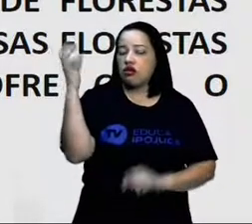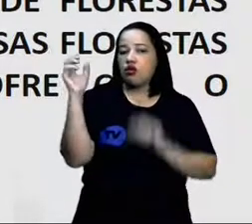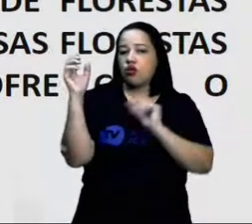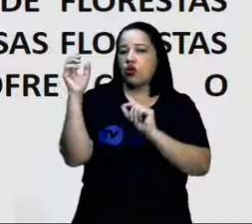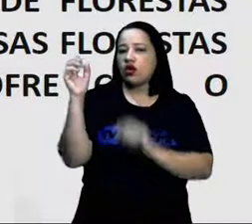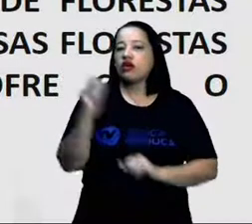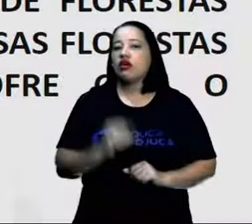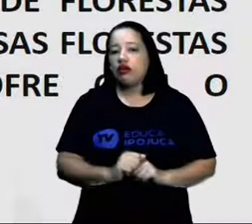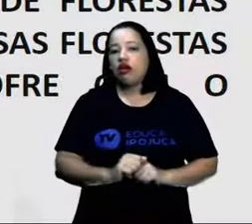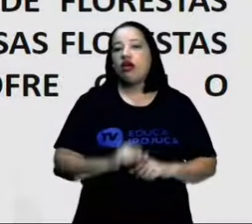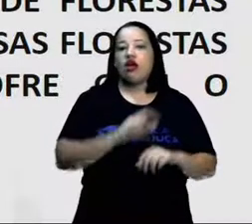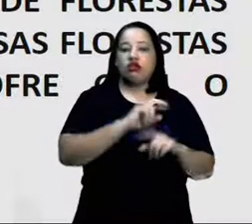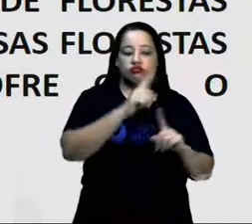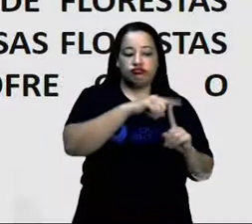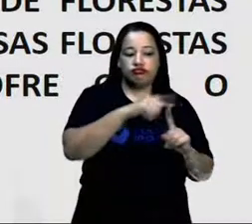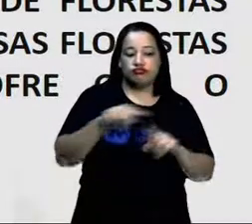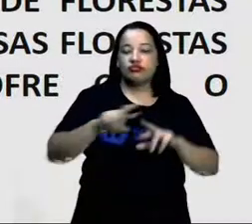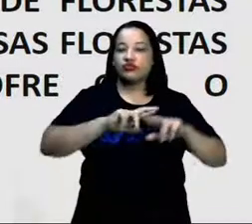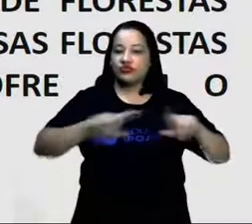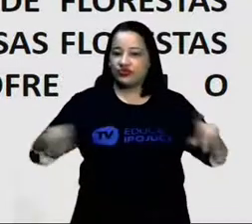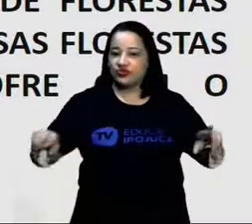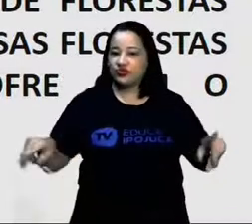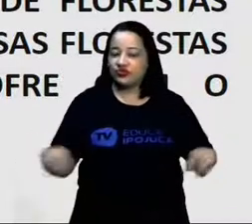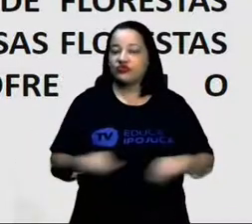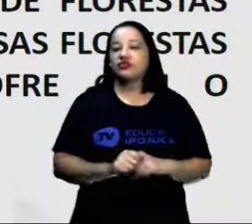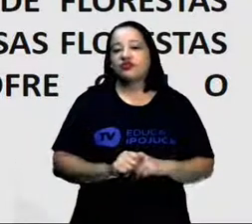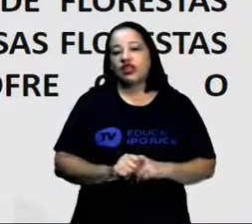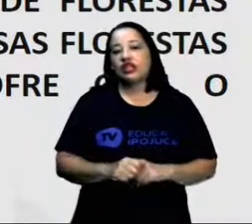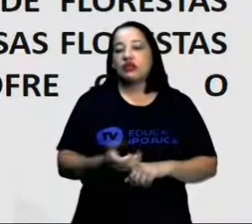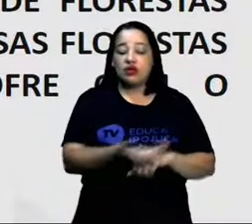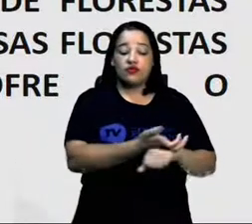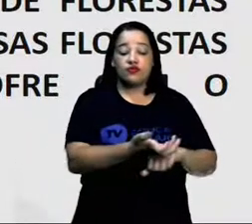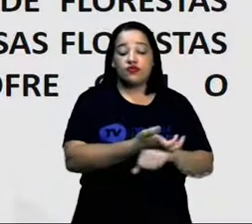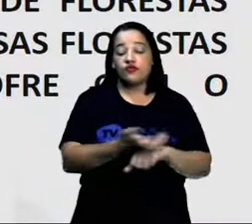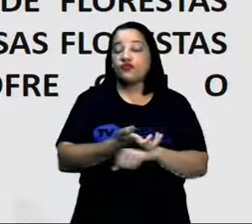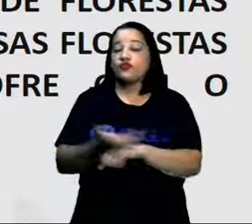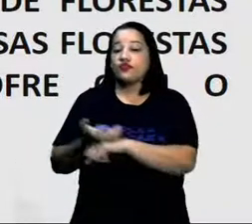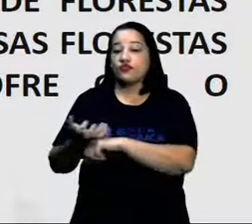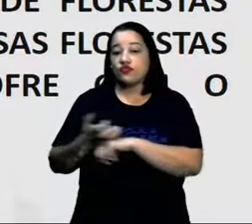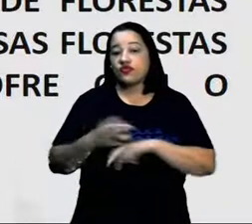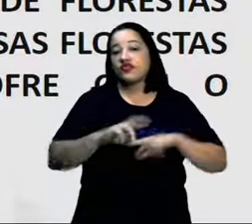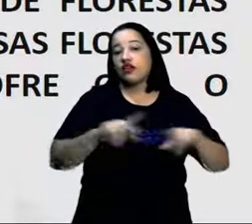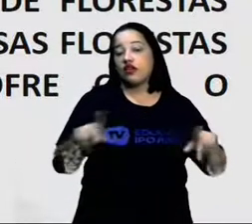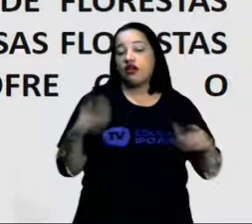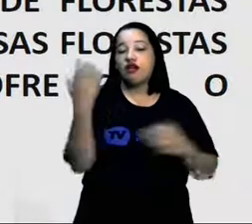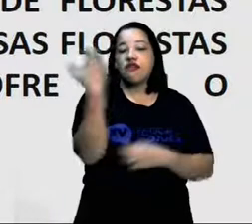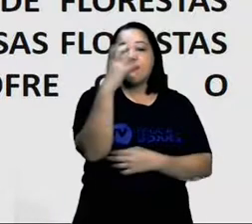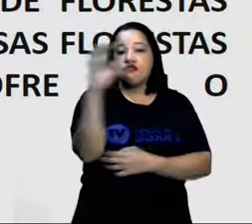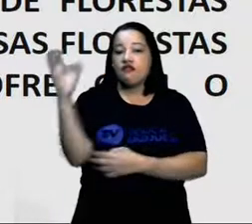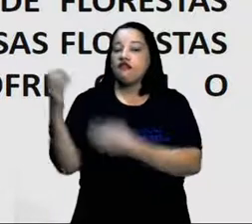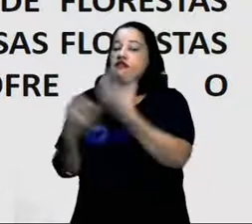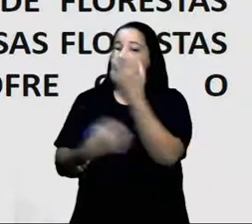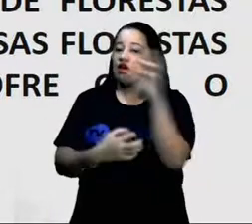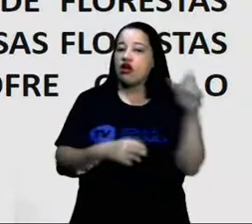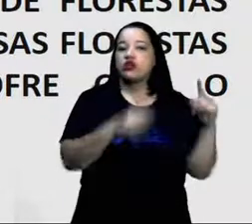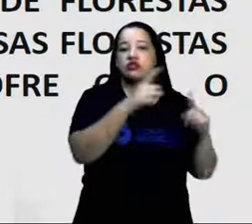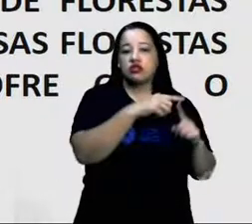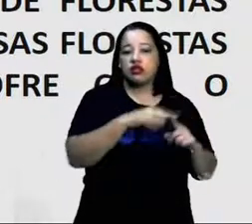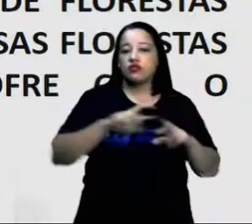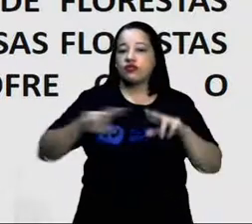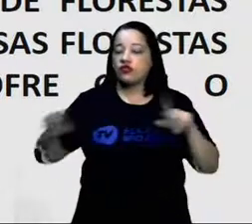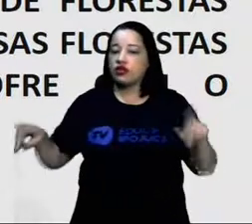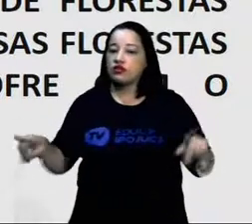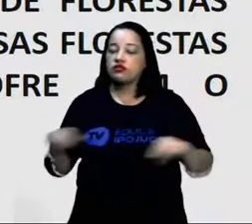temperado. E a vegetação é variada, com o predomínio de florestas temperadas. Entretanto,